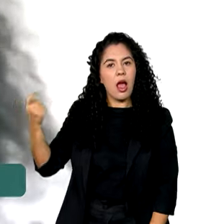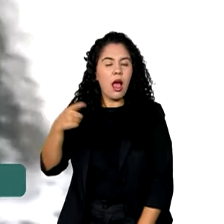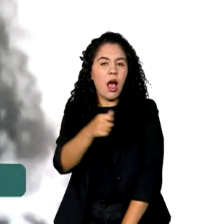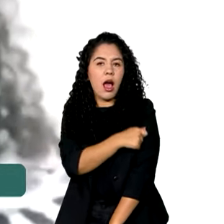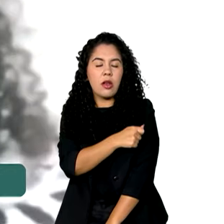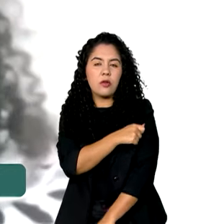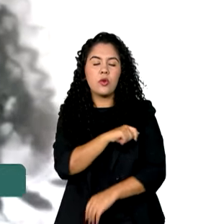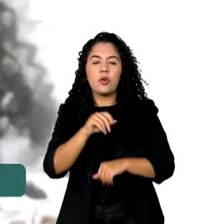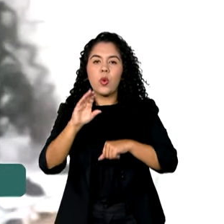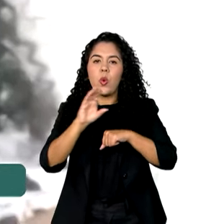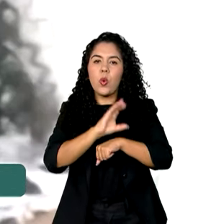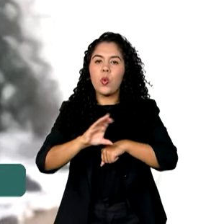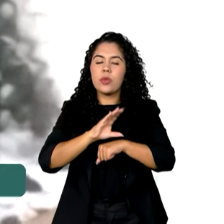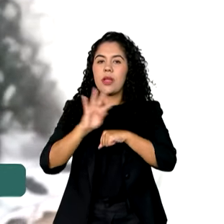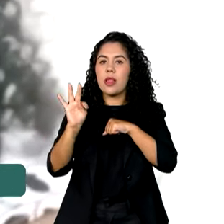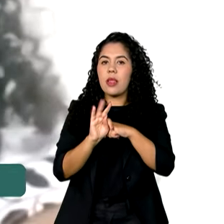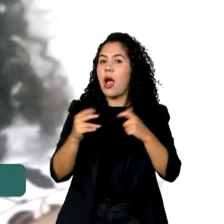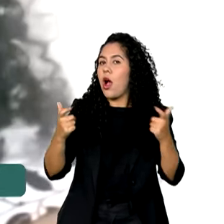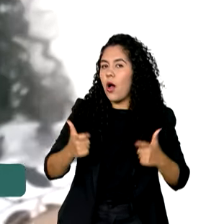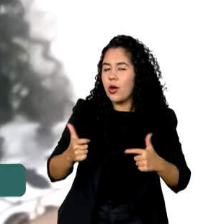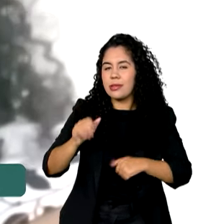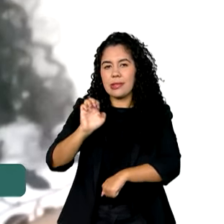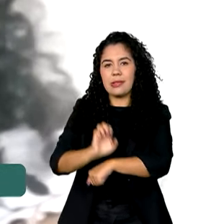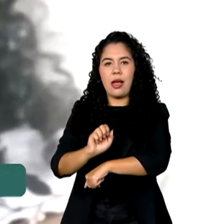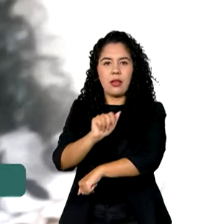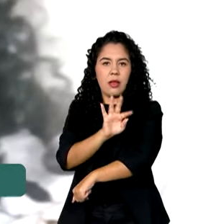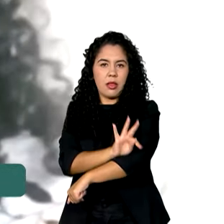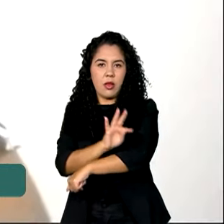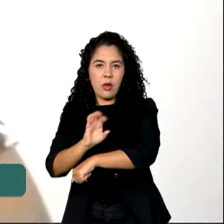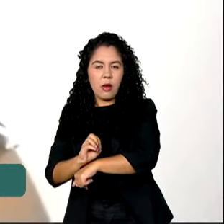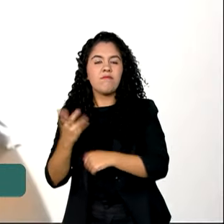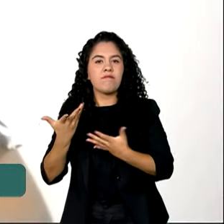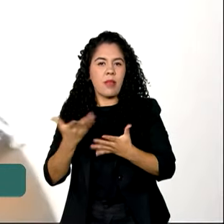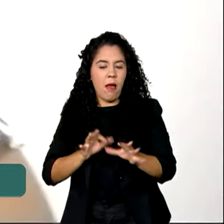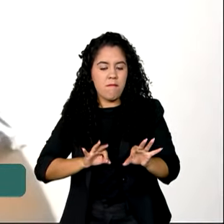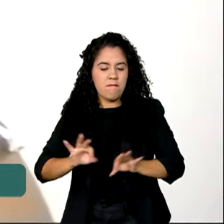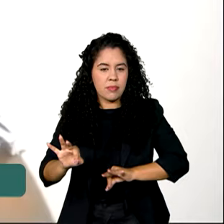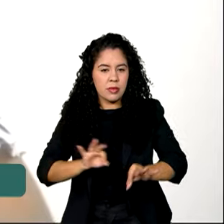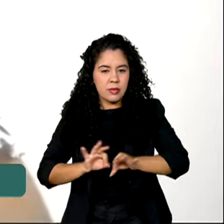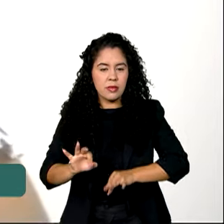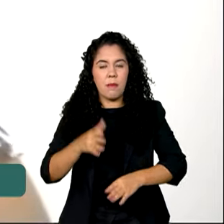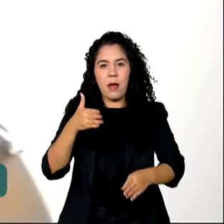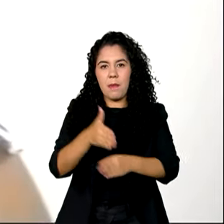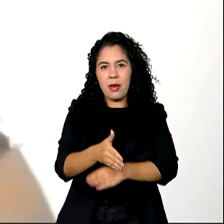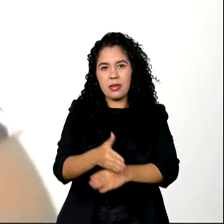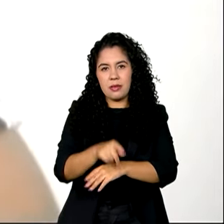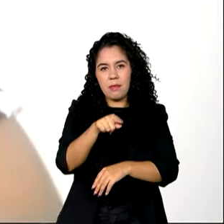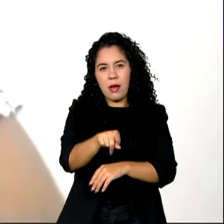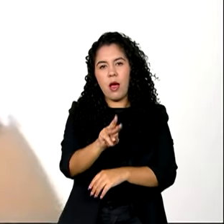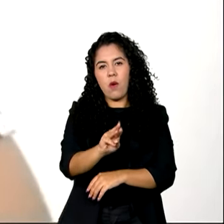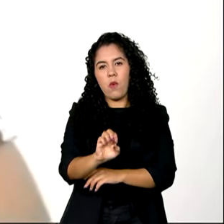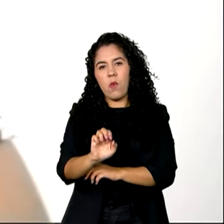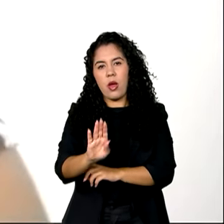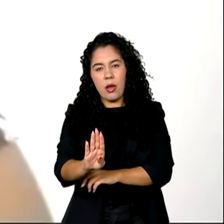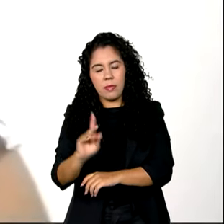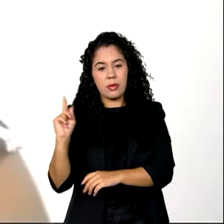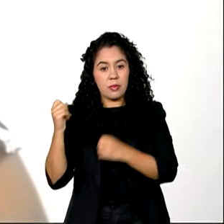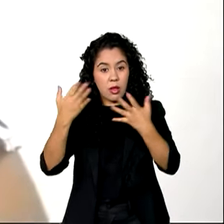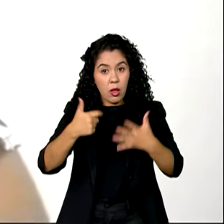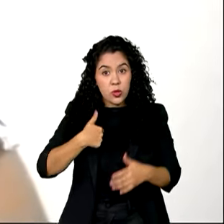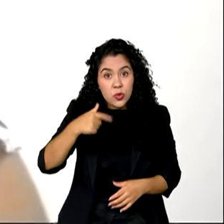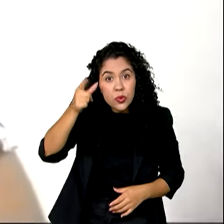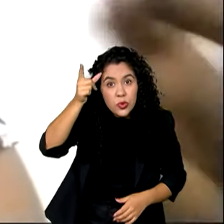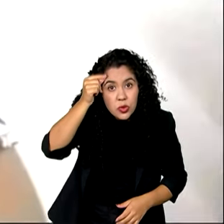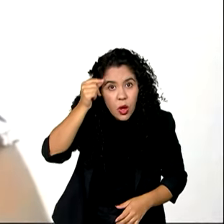técnicos em Tocantins e já planeja atuar na web. Quando a gente ficou sabendo que teve esses três cursos,